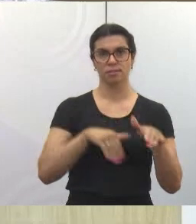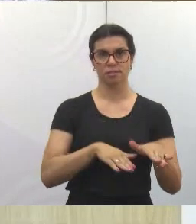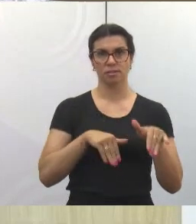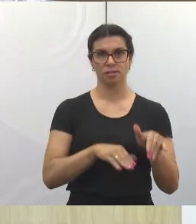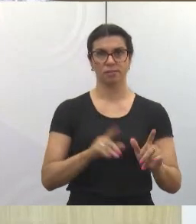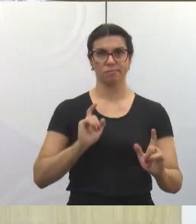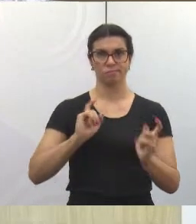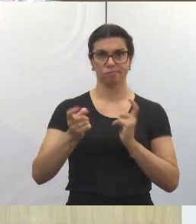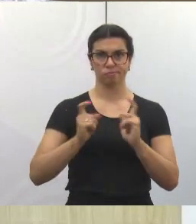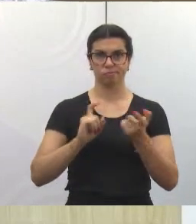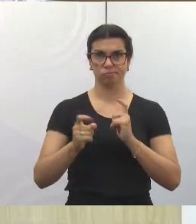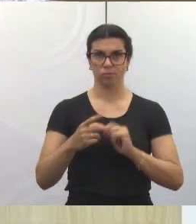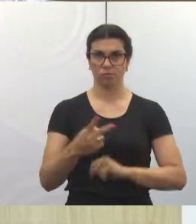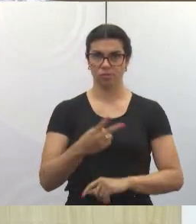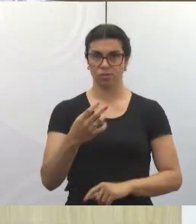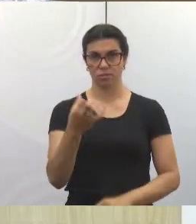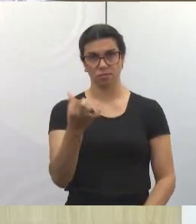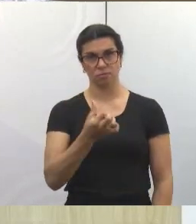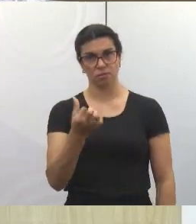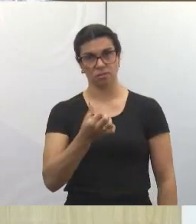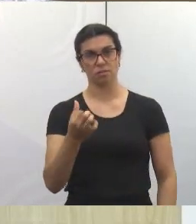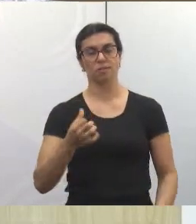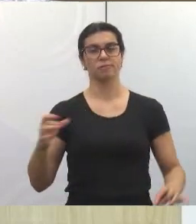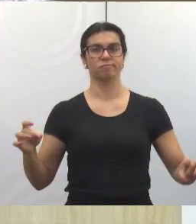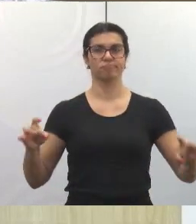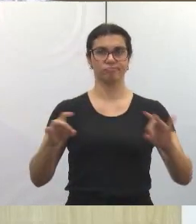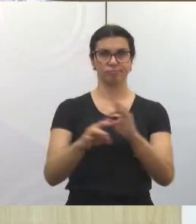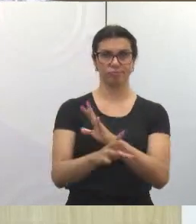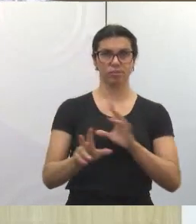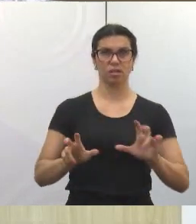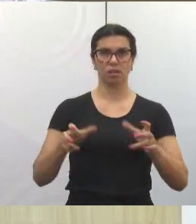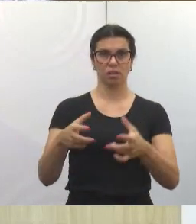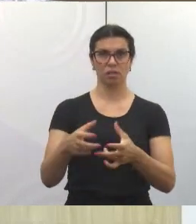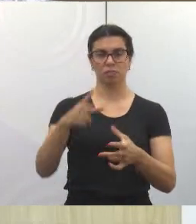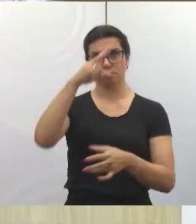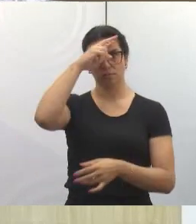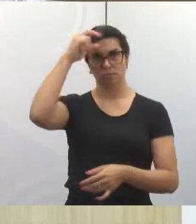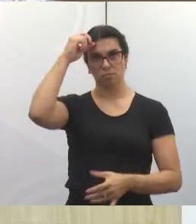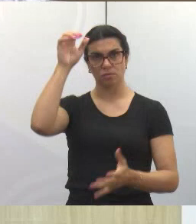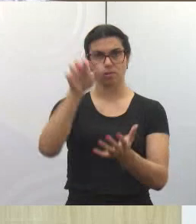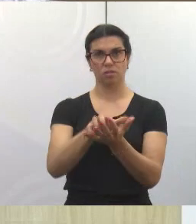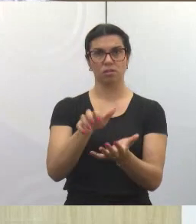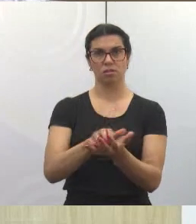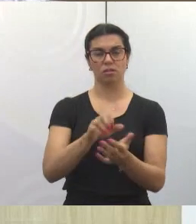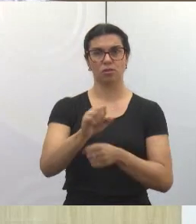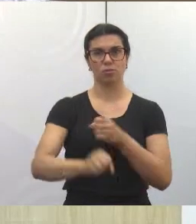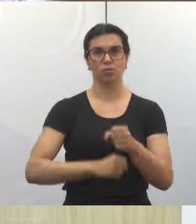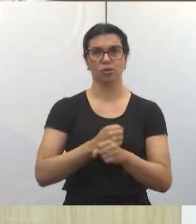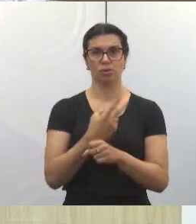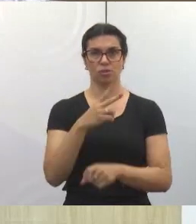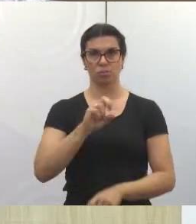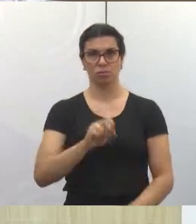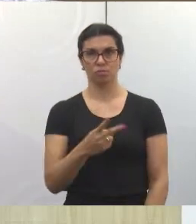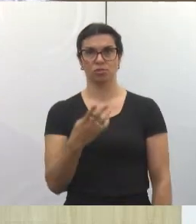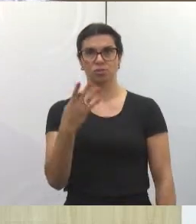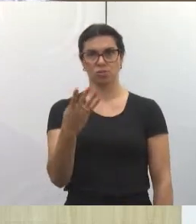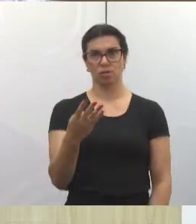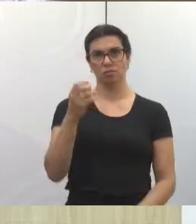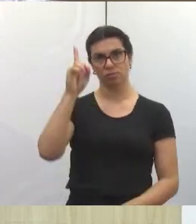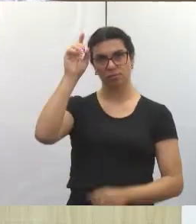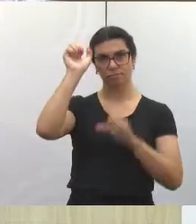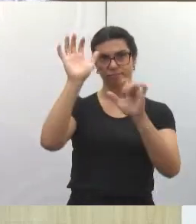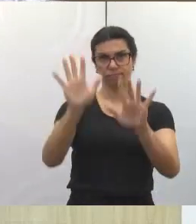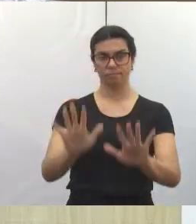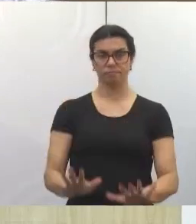encerrada a 26ª sessão ordinária da Câmara Municipal de Jacareí do ano 2024. Boa tarde a todos, Deus